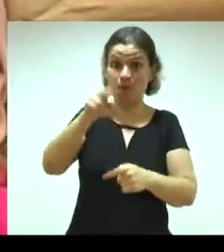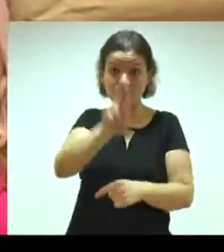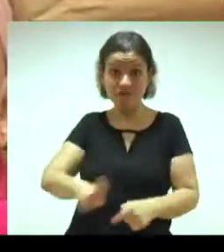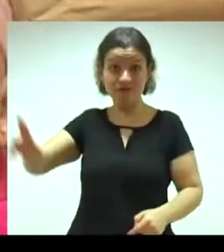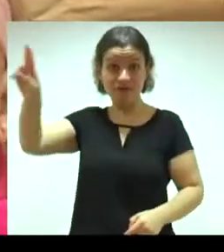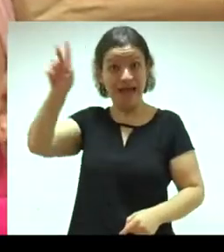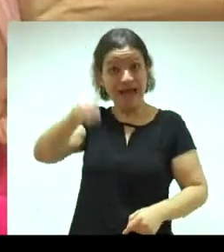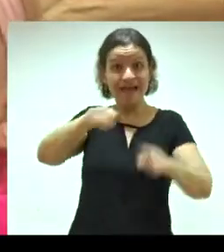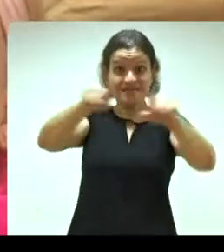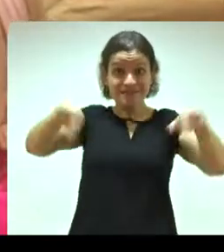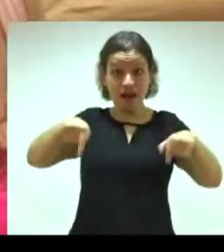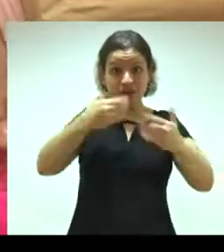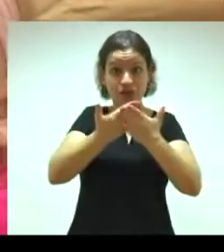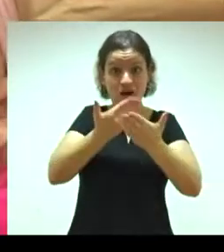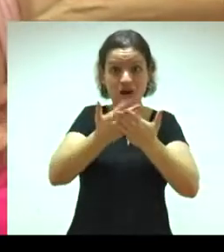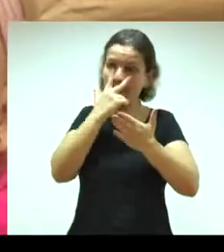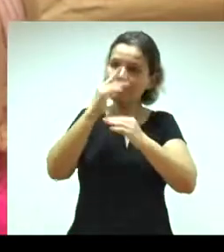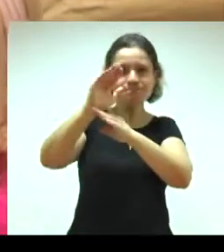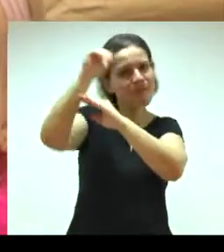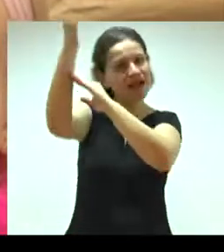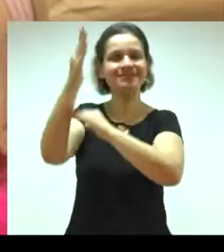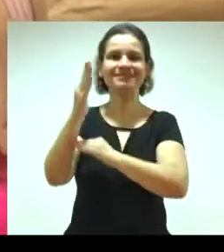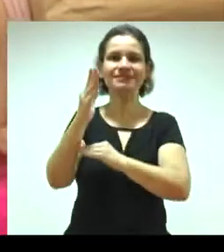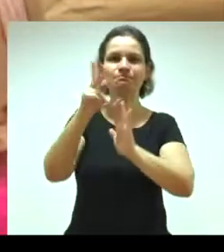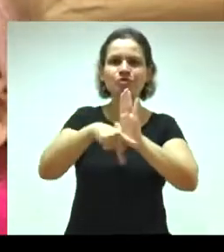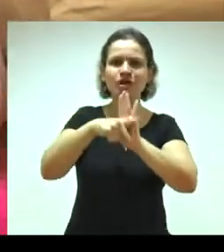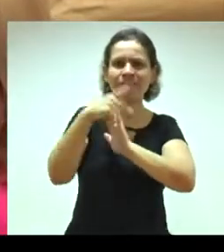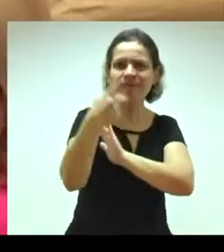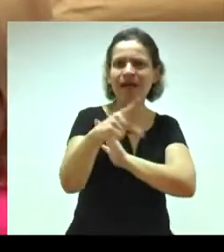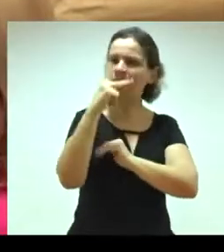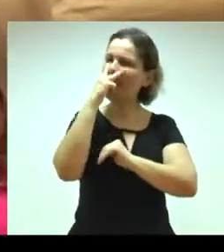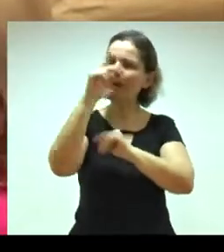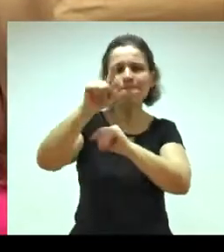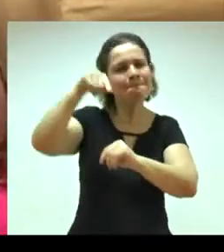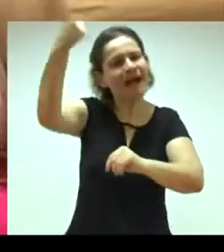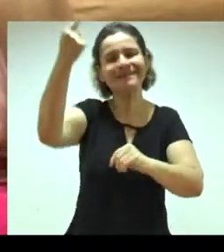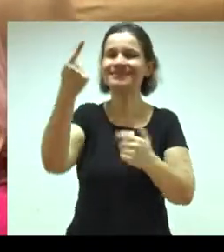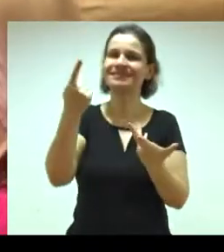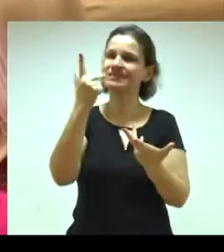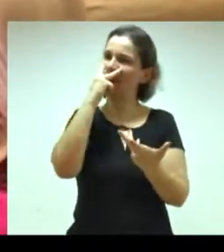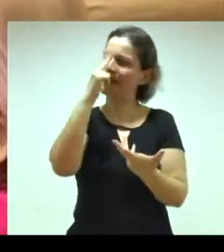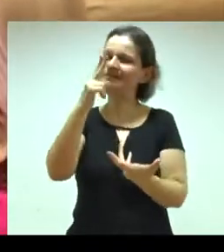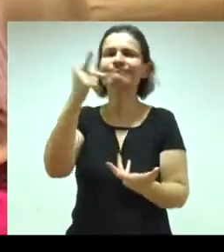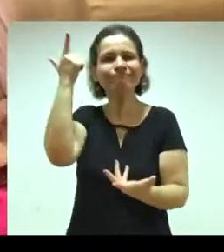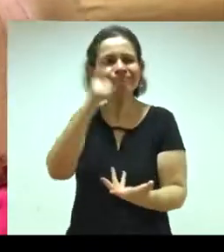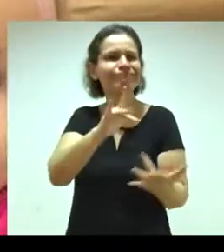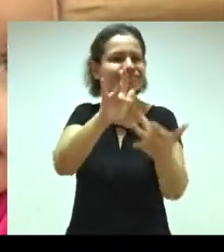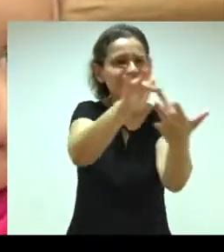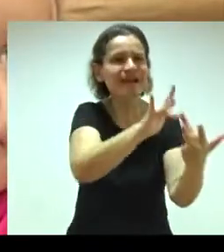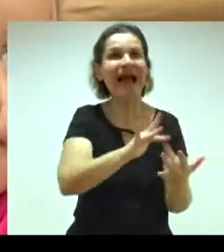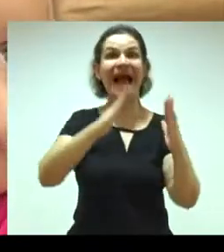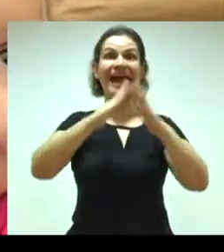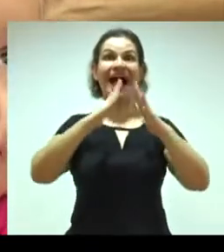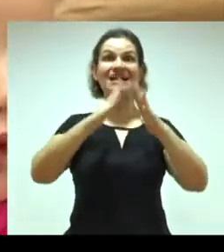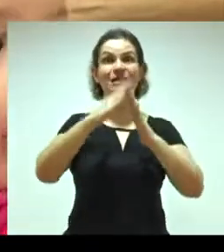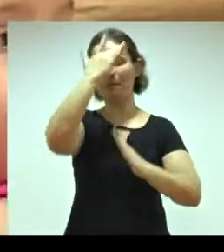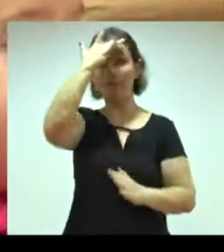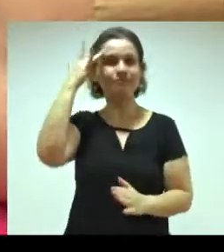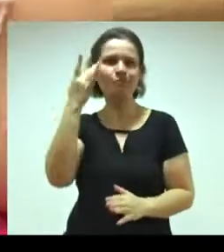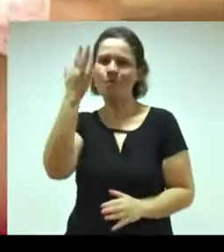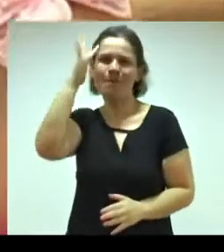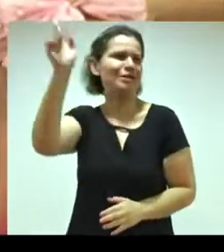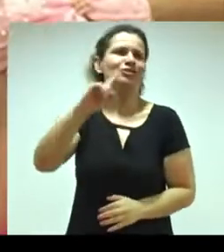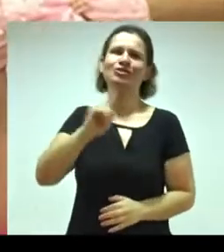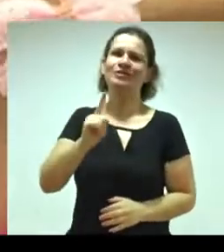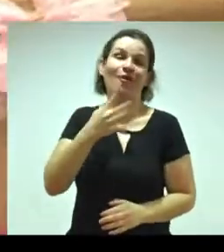é sala de aula. Então, o projeto deles vai muito além. Então, vai até a casa de uma pessoa que eles nem